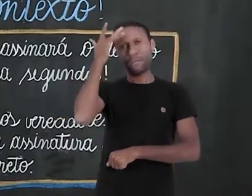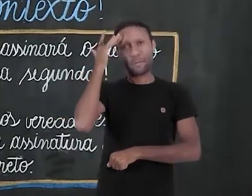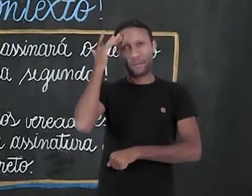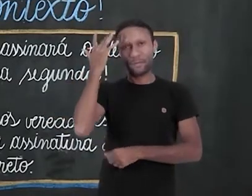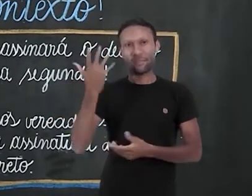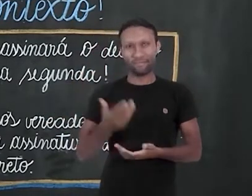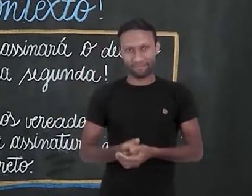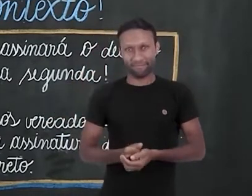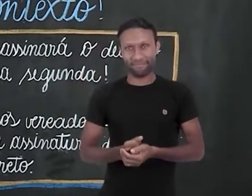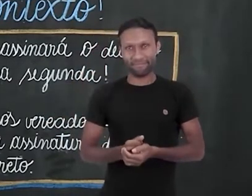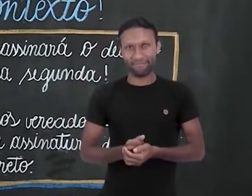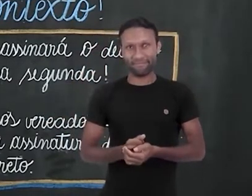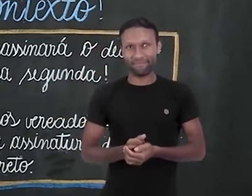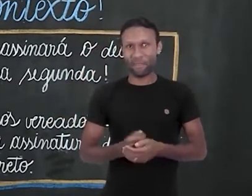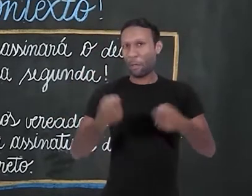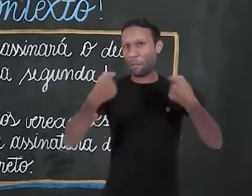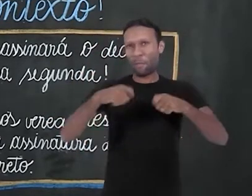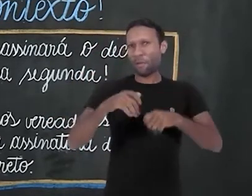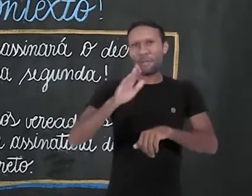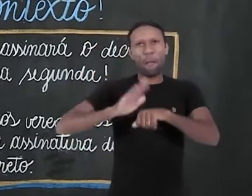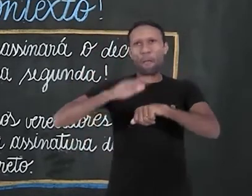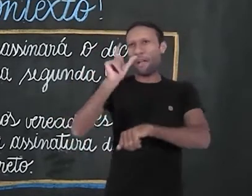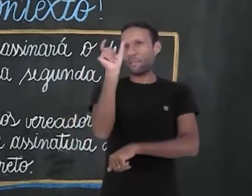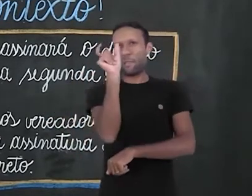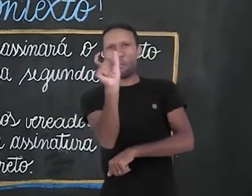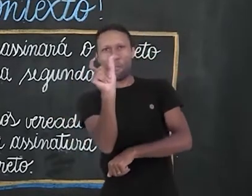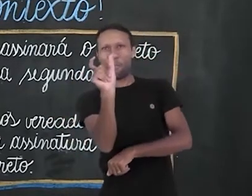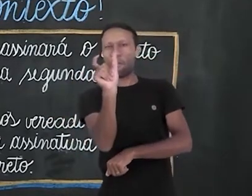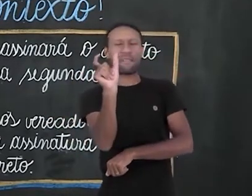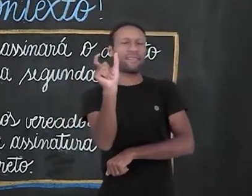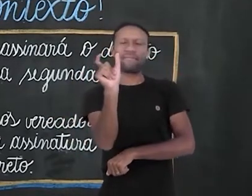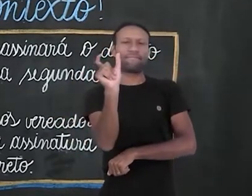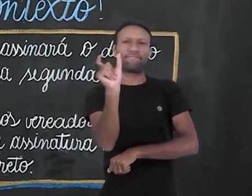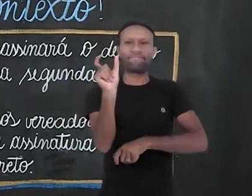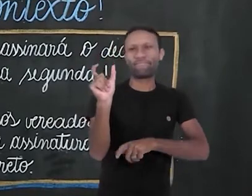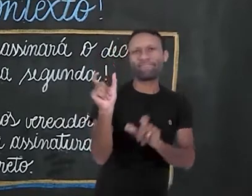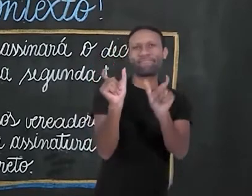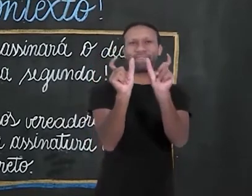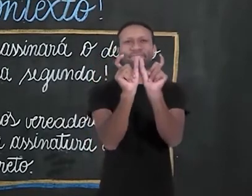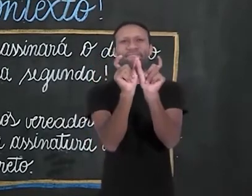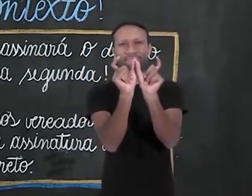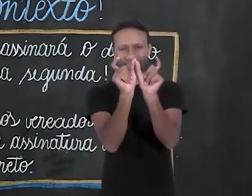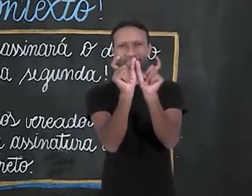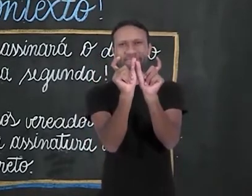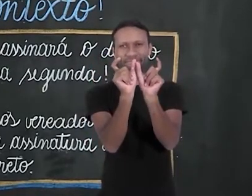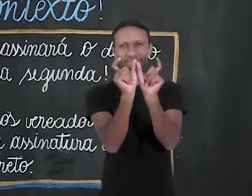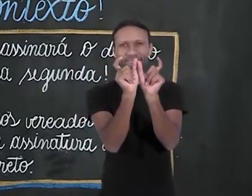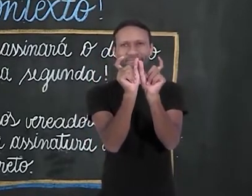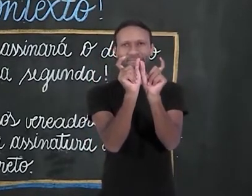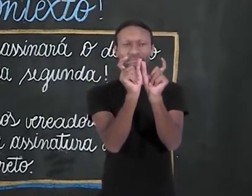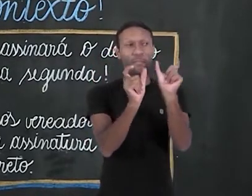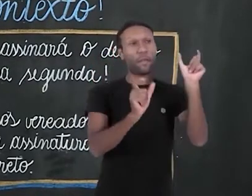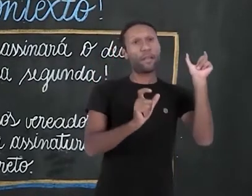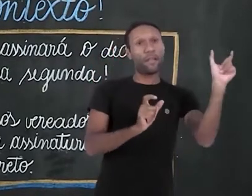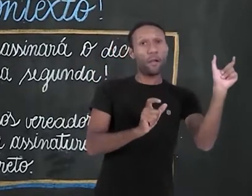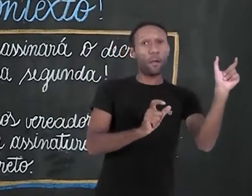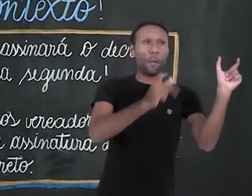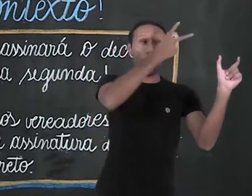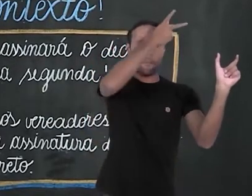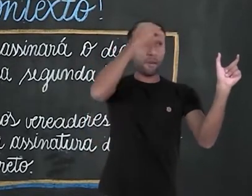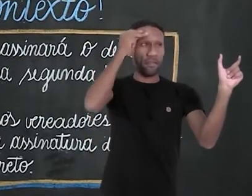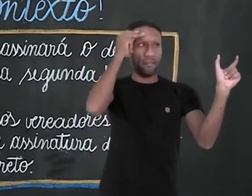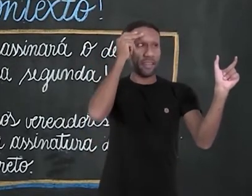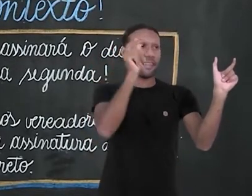E não necessariamente mais de uma palavra. Mais de um núcleo. Ou seja, existem duas palavras que são importantes nesse sujeito. O prefeito e os